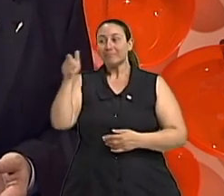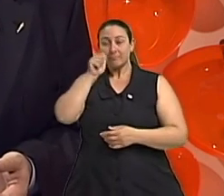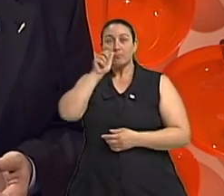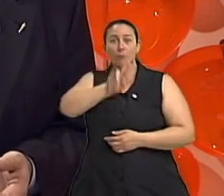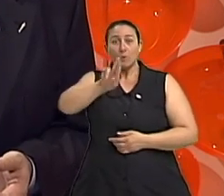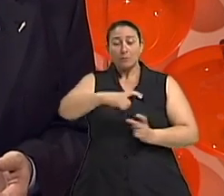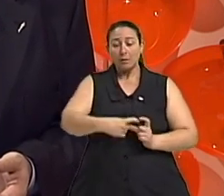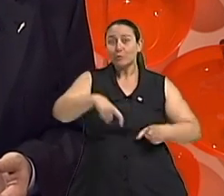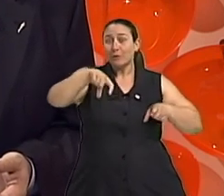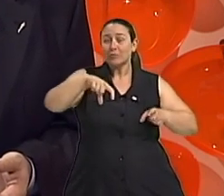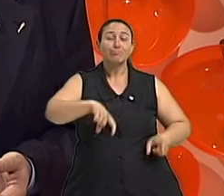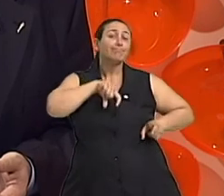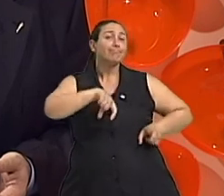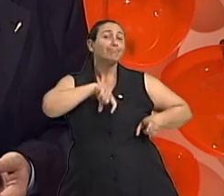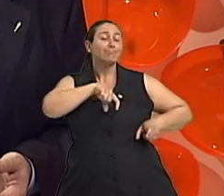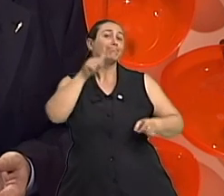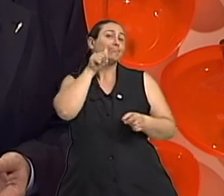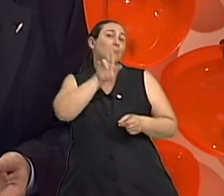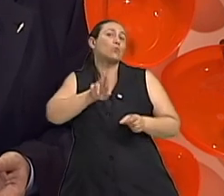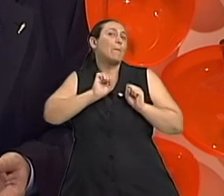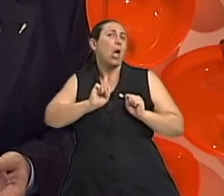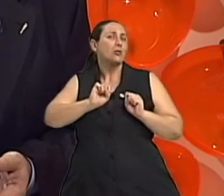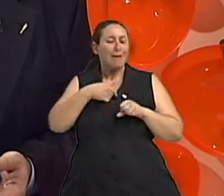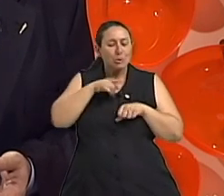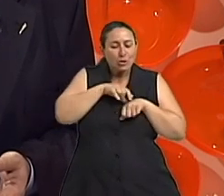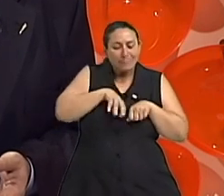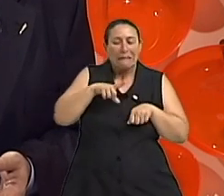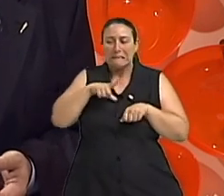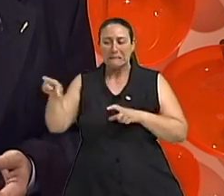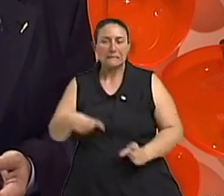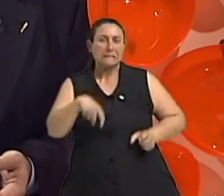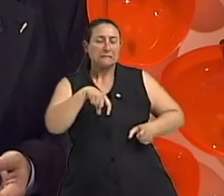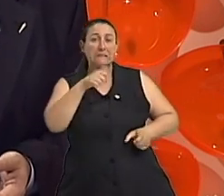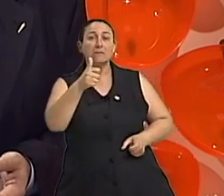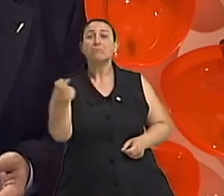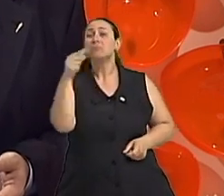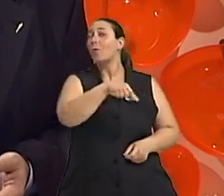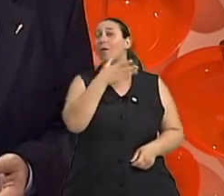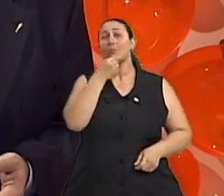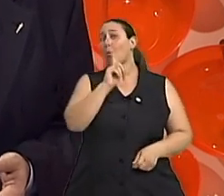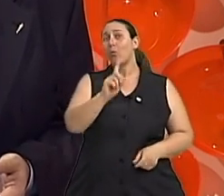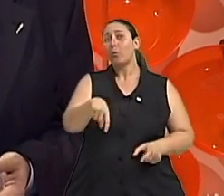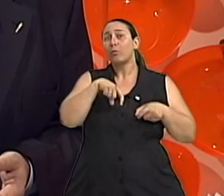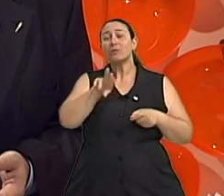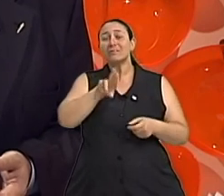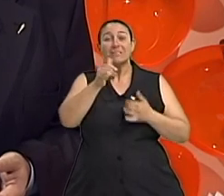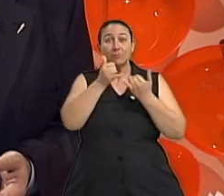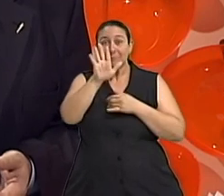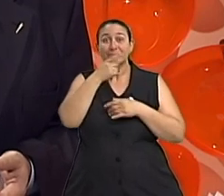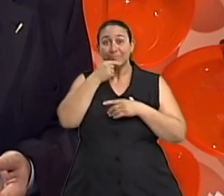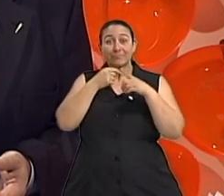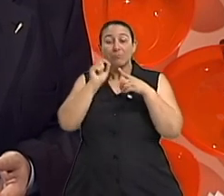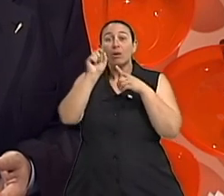uma vida inteira o homem não usou nenhuma vez na sua vida um absorvente e se o homem perde uma gota de